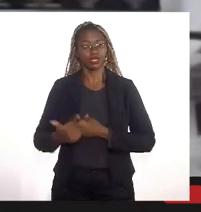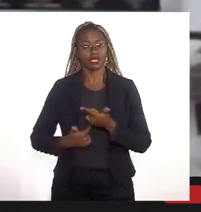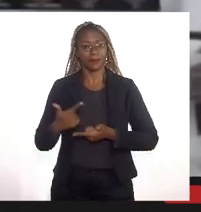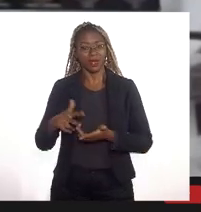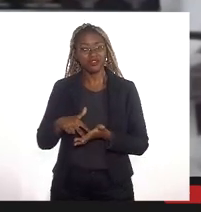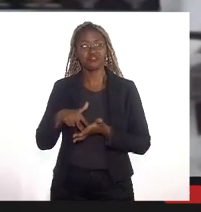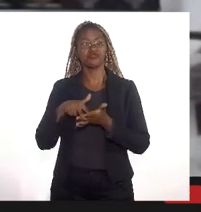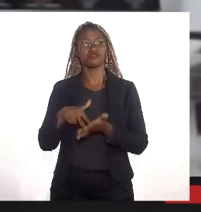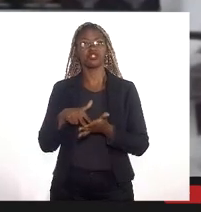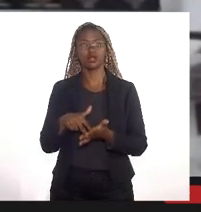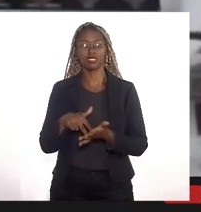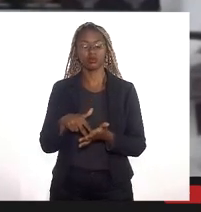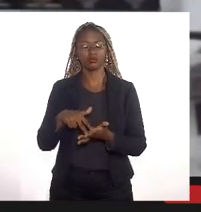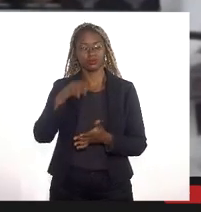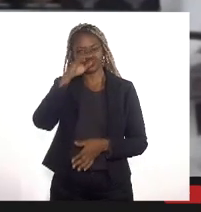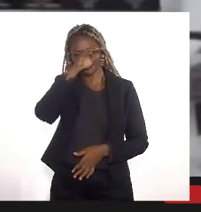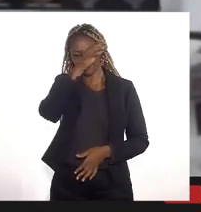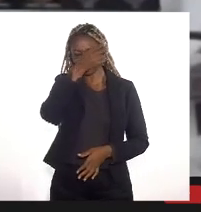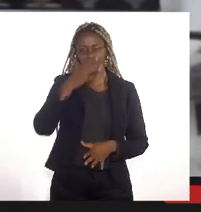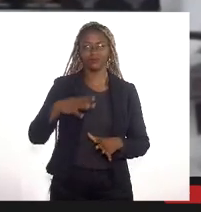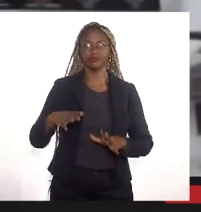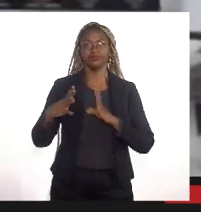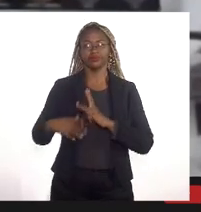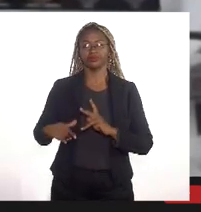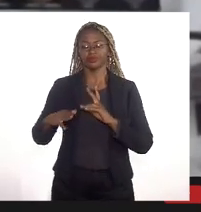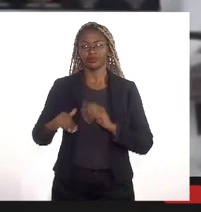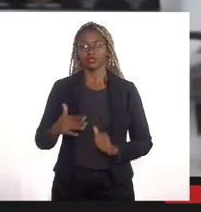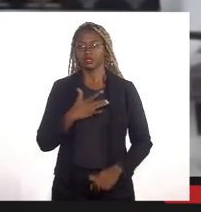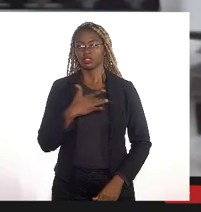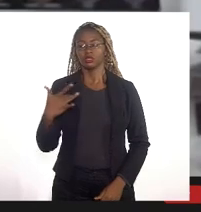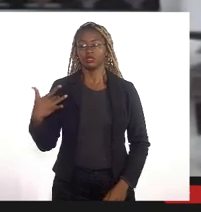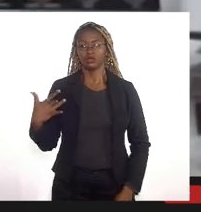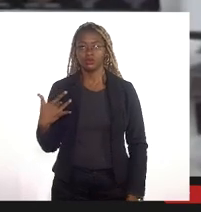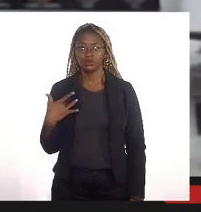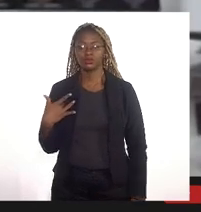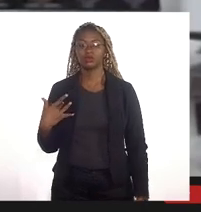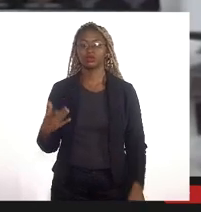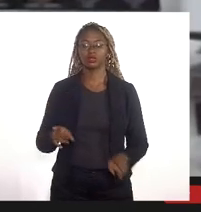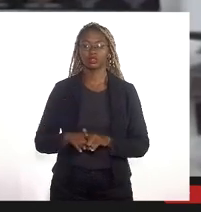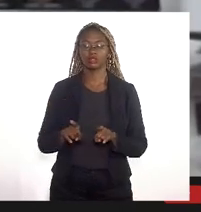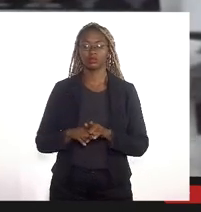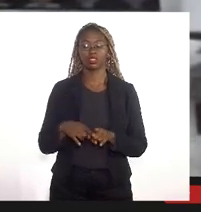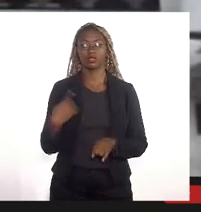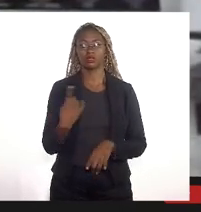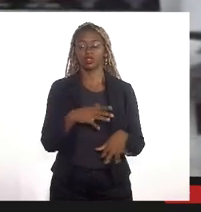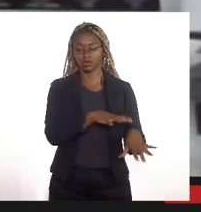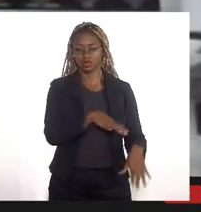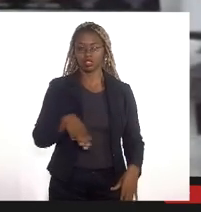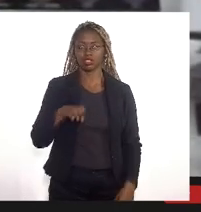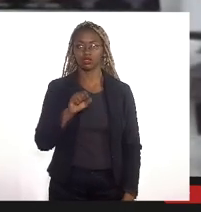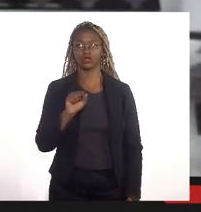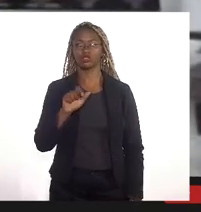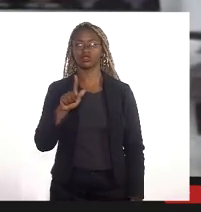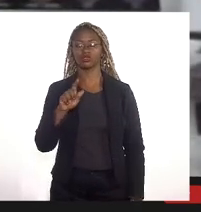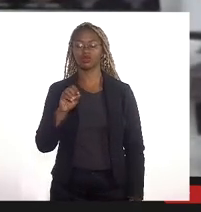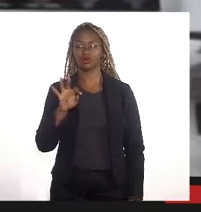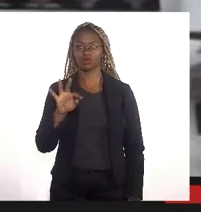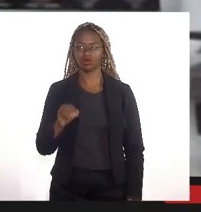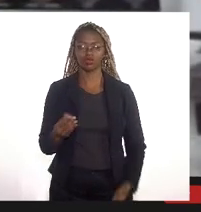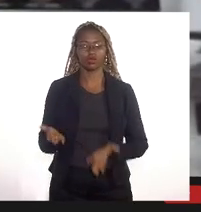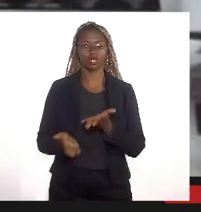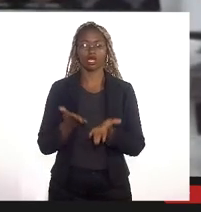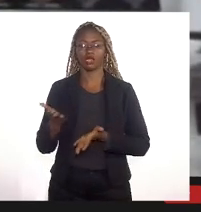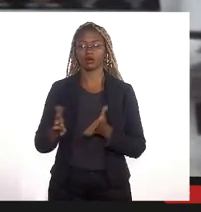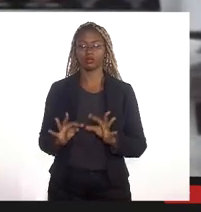que a gente pudesse fazer com que o nosso esgotamento sanitário tivesse a devida destinação tratamento e tudo mais